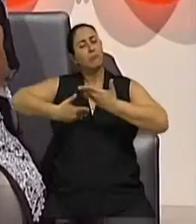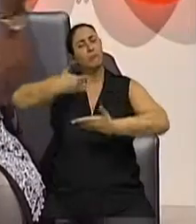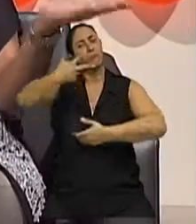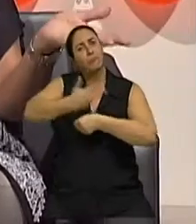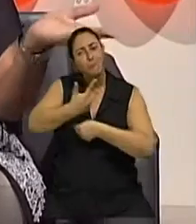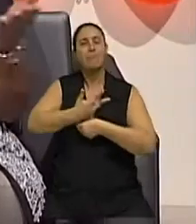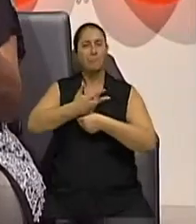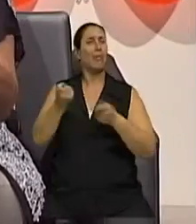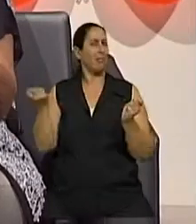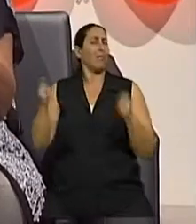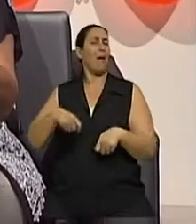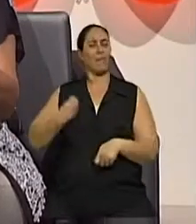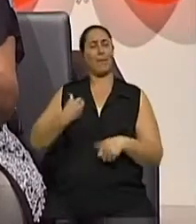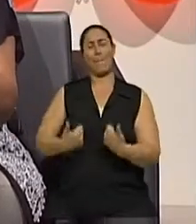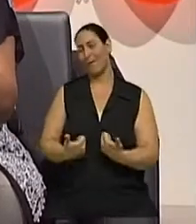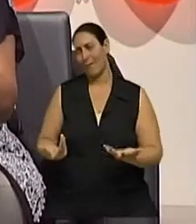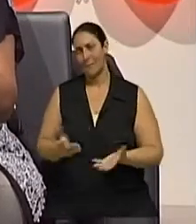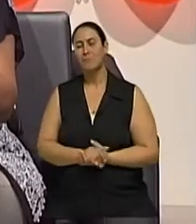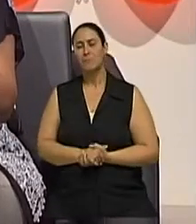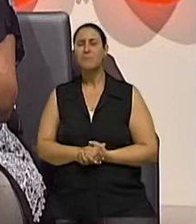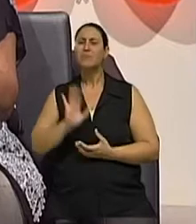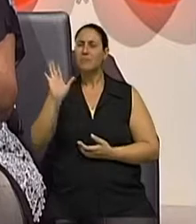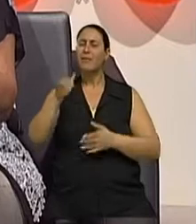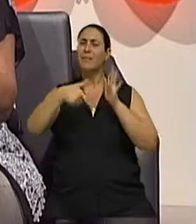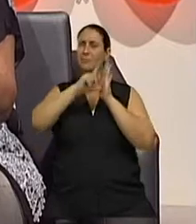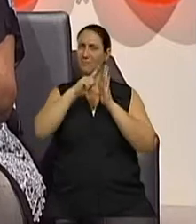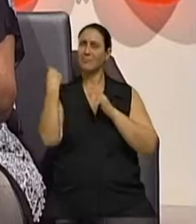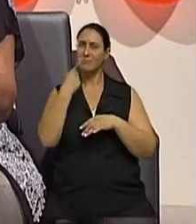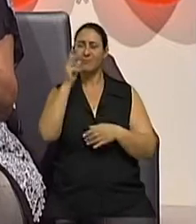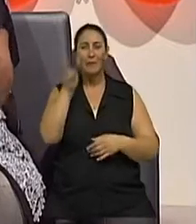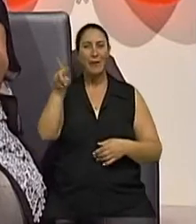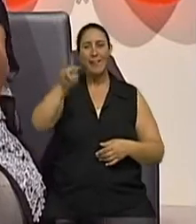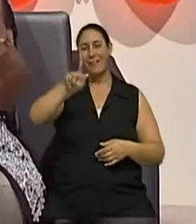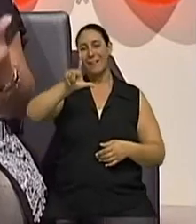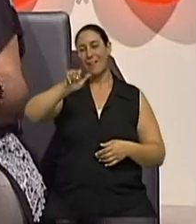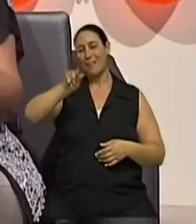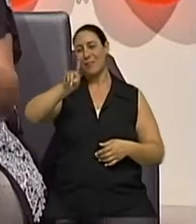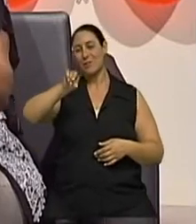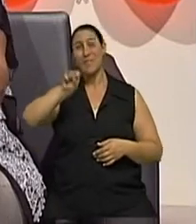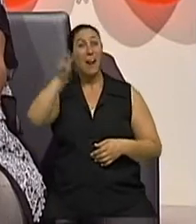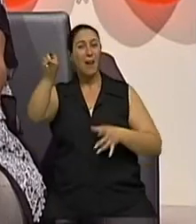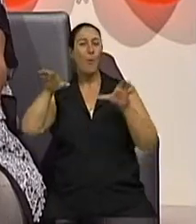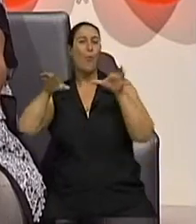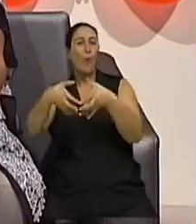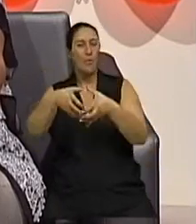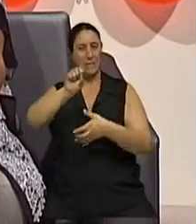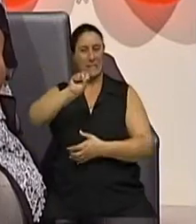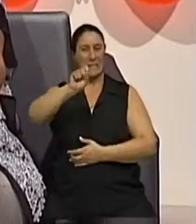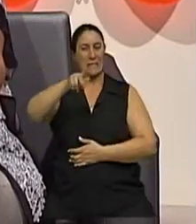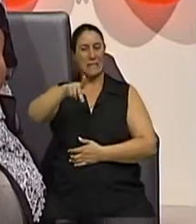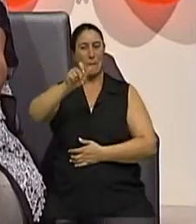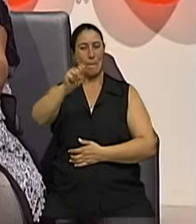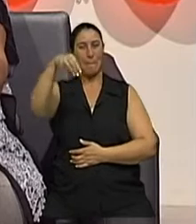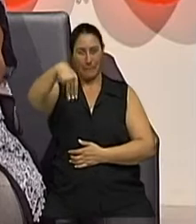A gente vê, e nós vimos aqui no início a matéria na SPAN, Com a dona Gladys e com as companheiras lá, as que apareceram